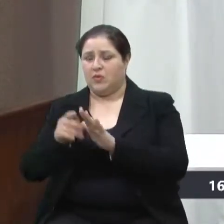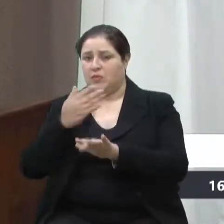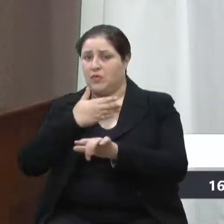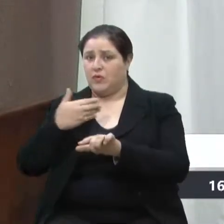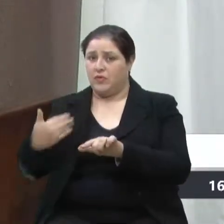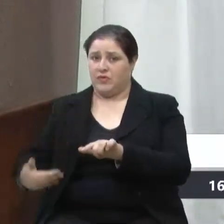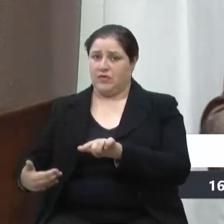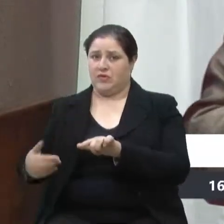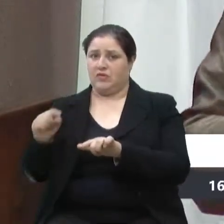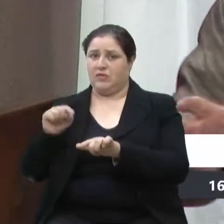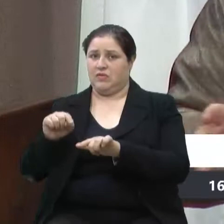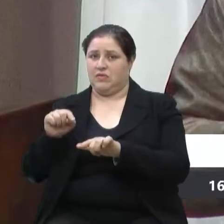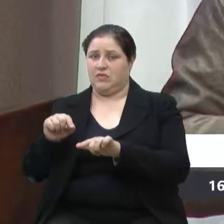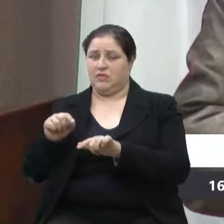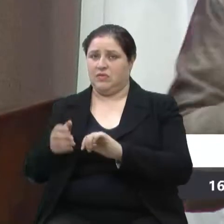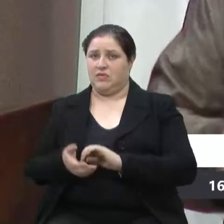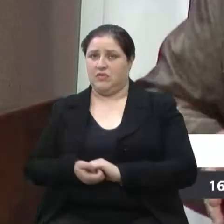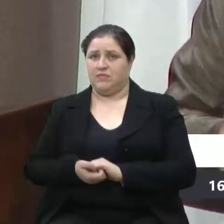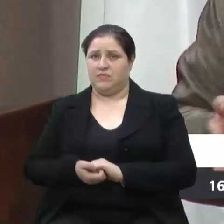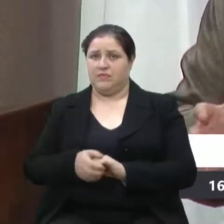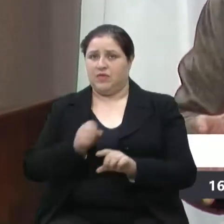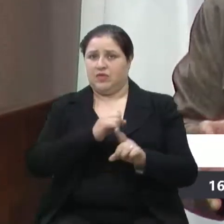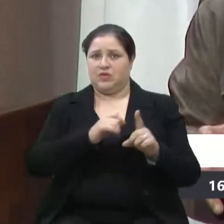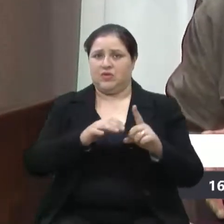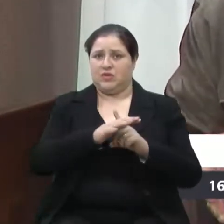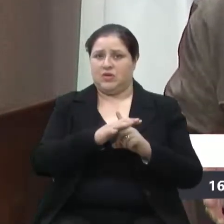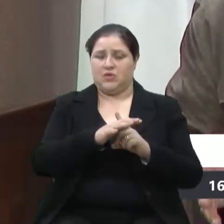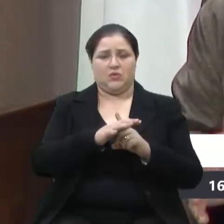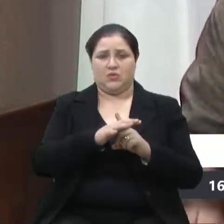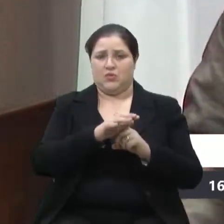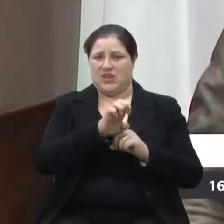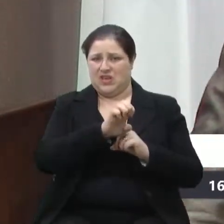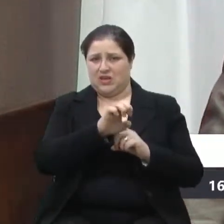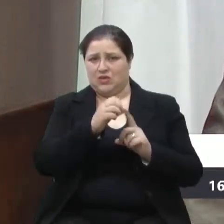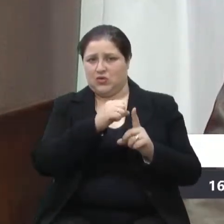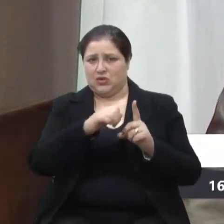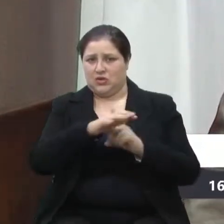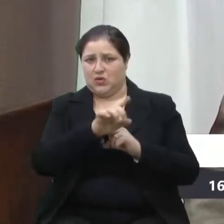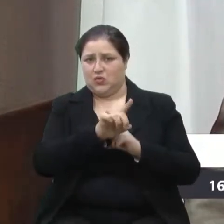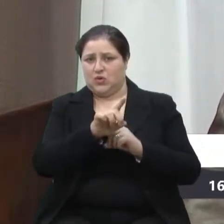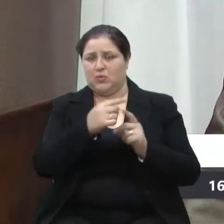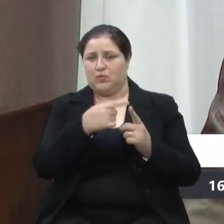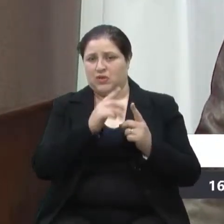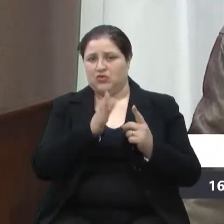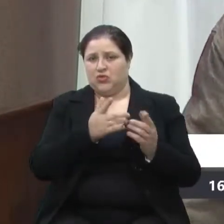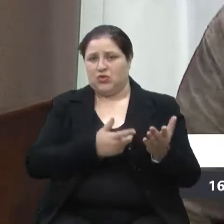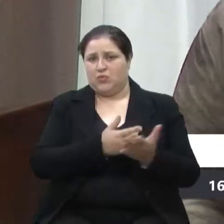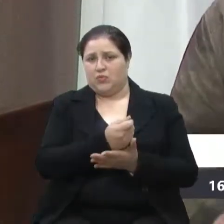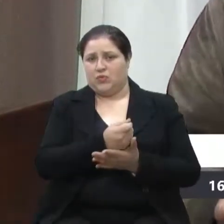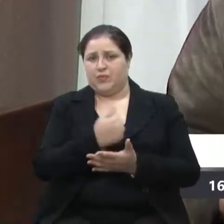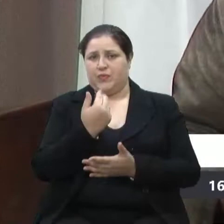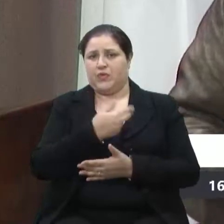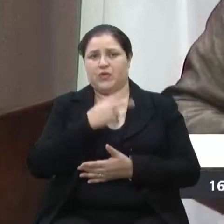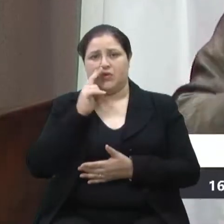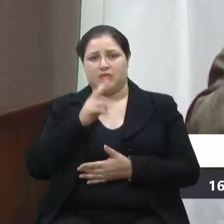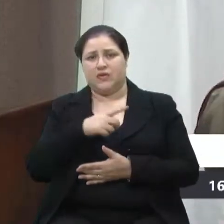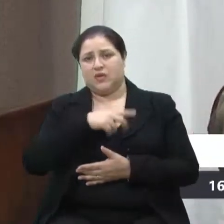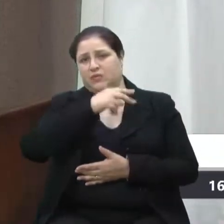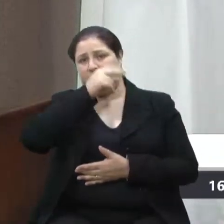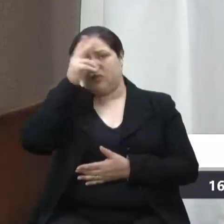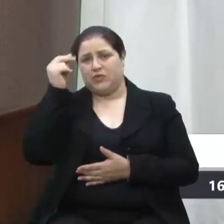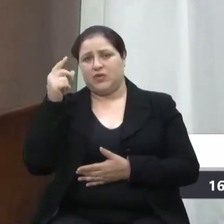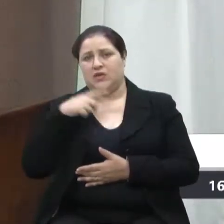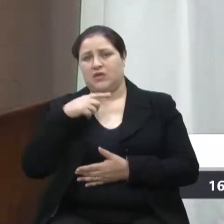Nos interesse social, não, porque eles já compraram. Então, quando a gente vê que a Prefeitura tem 14